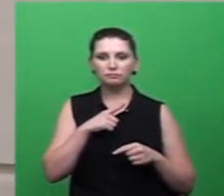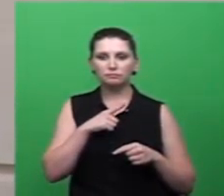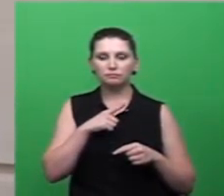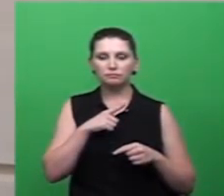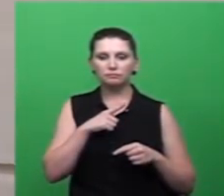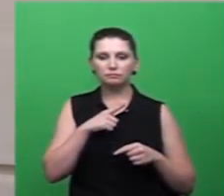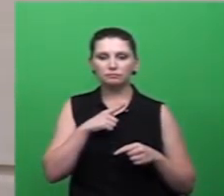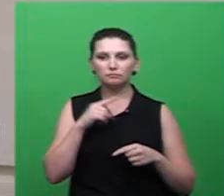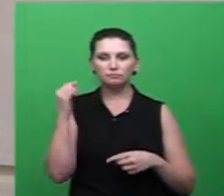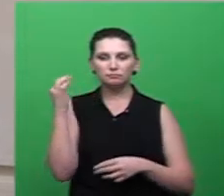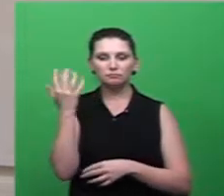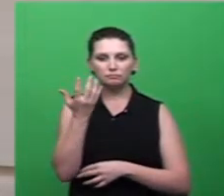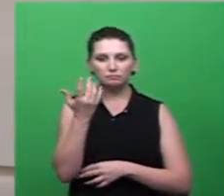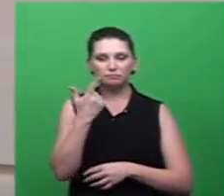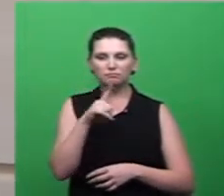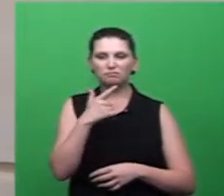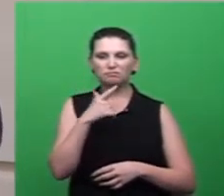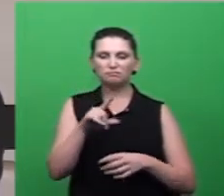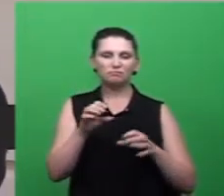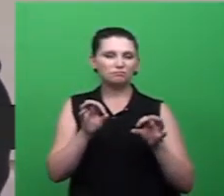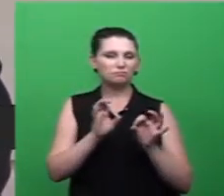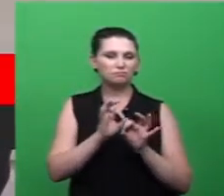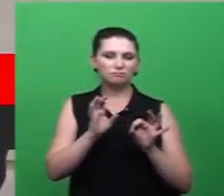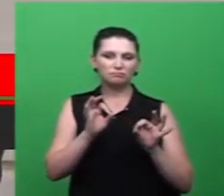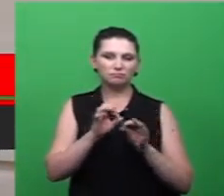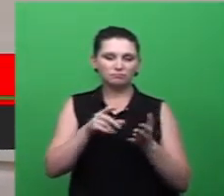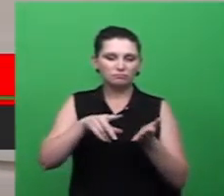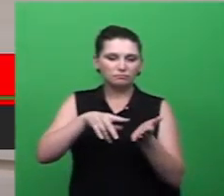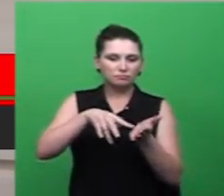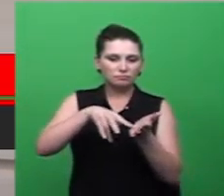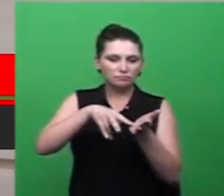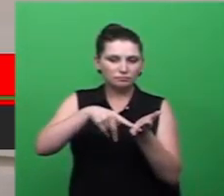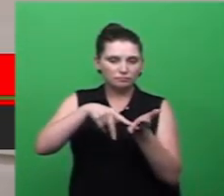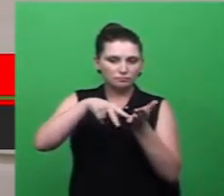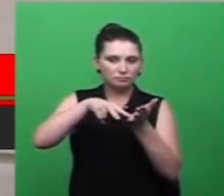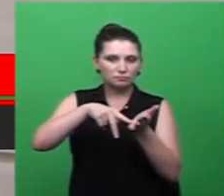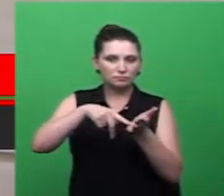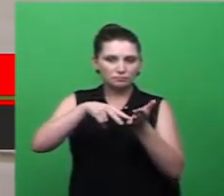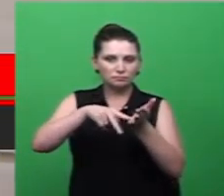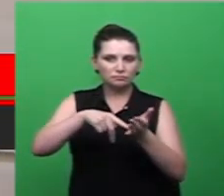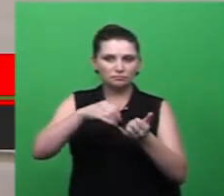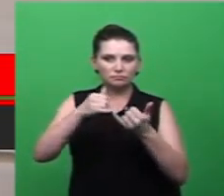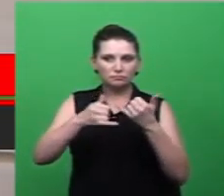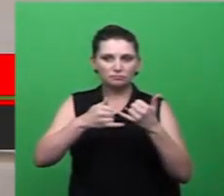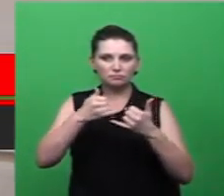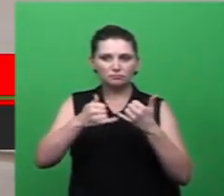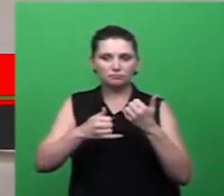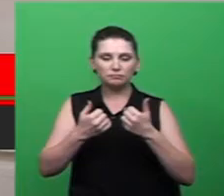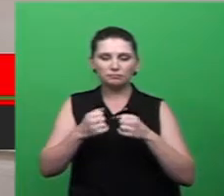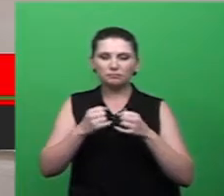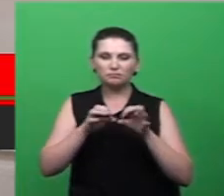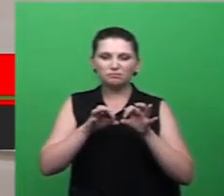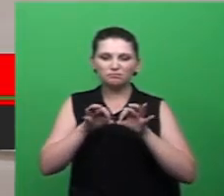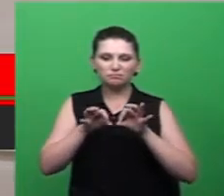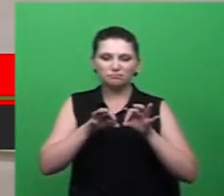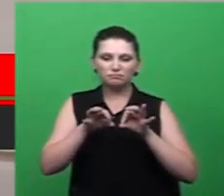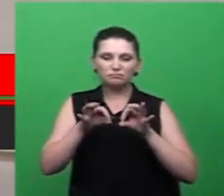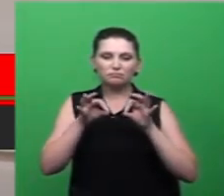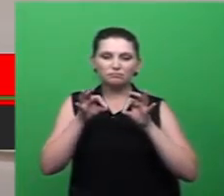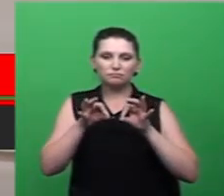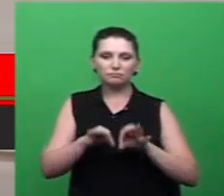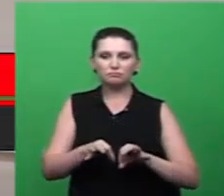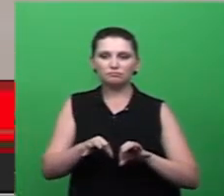pista dessa. Nós temos uma pista toda engembrada ali do lado do ginásio de esportes.